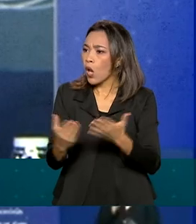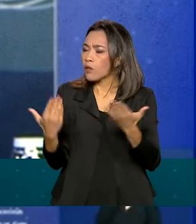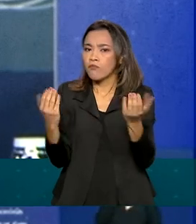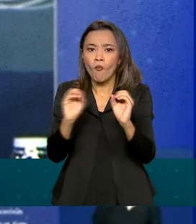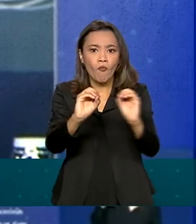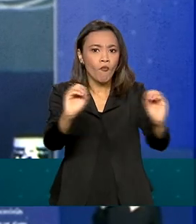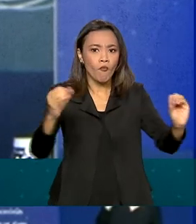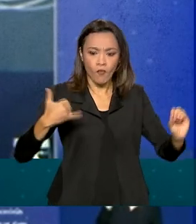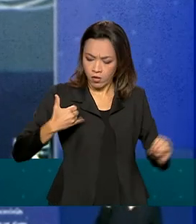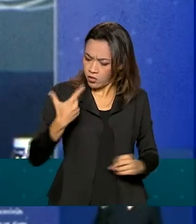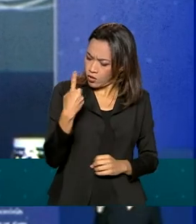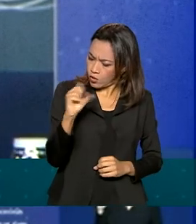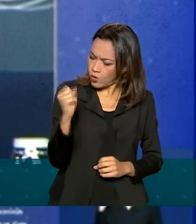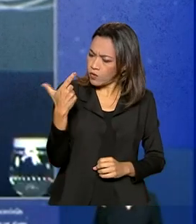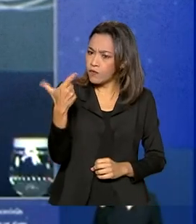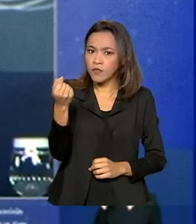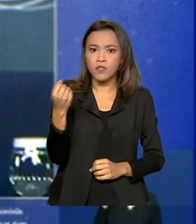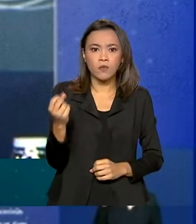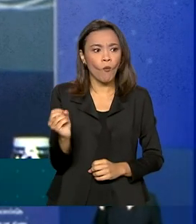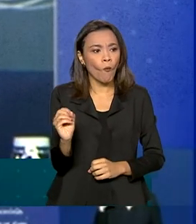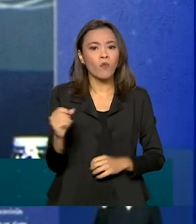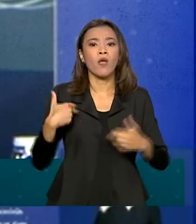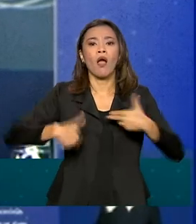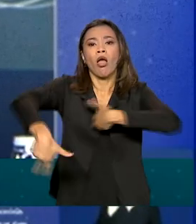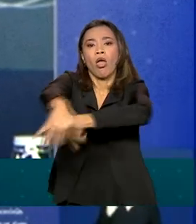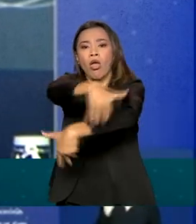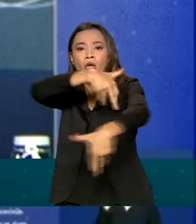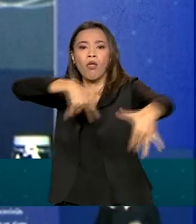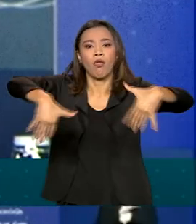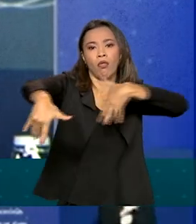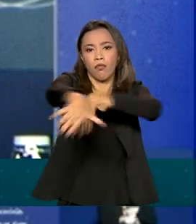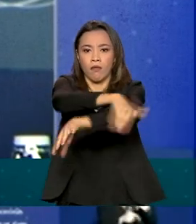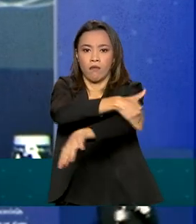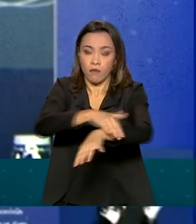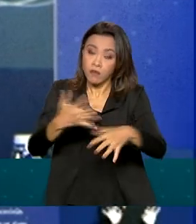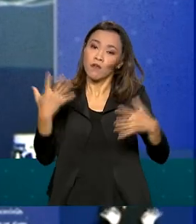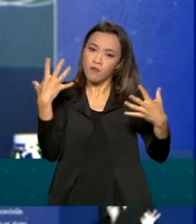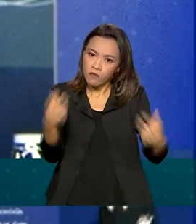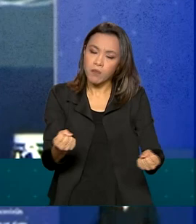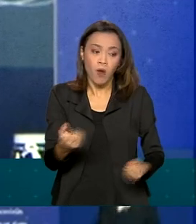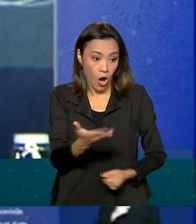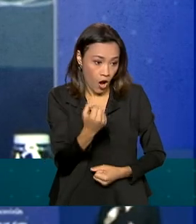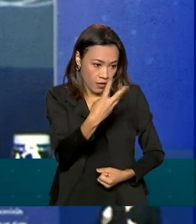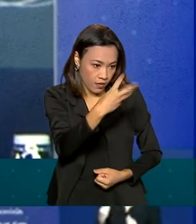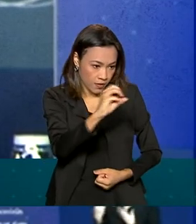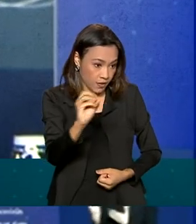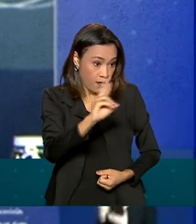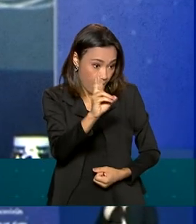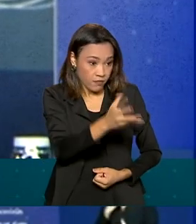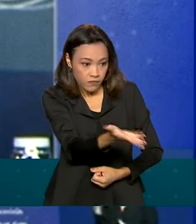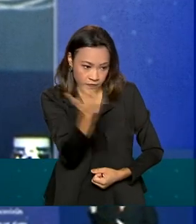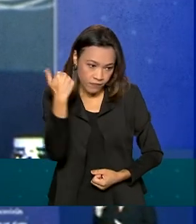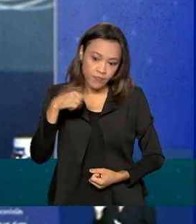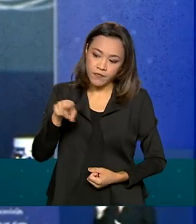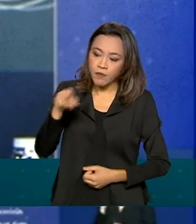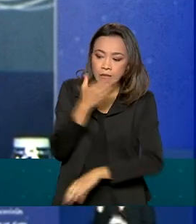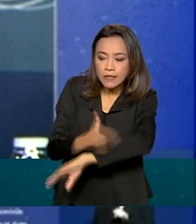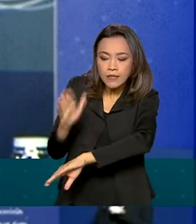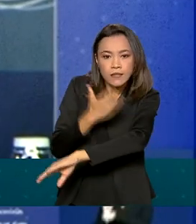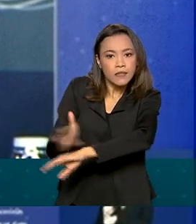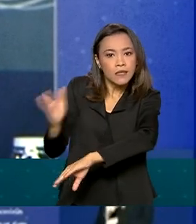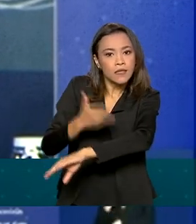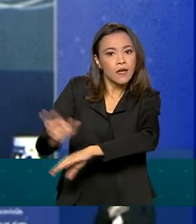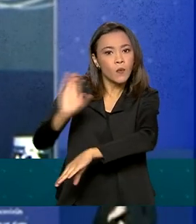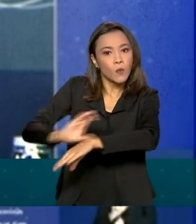19, 20 anos, não conseguirem entrar no mercado de trabalho, estão andando por aí. Toma aqui 300 reais para você fazer o on-the-job training, você vai fazer um programa de treinamento da